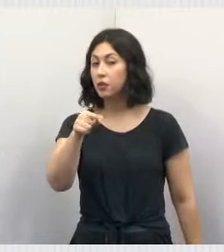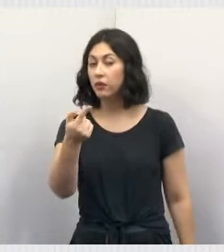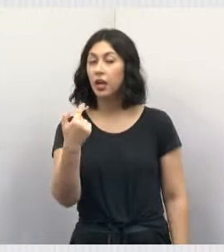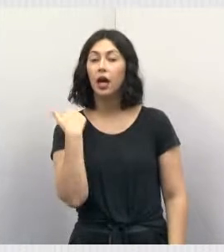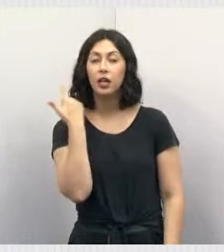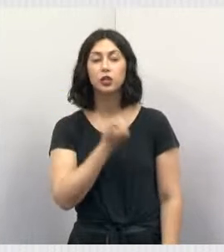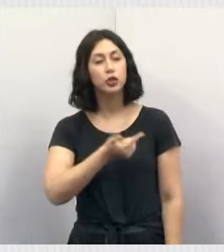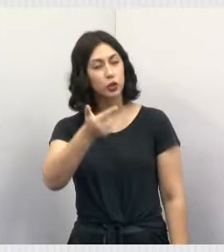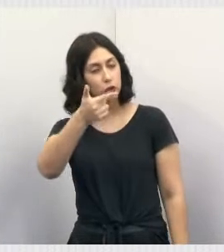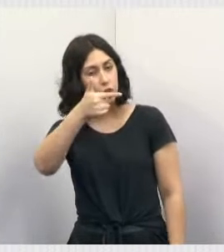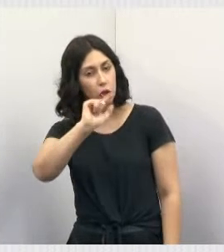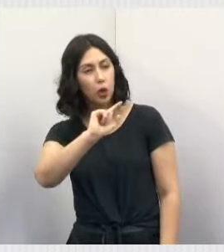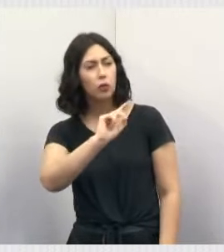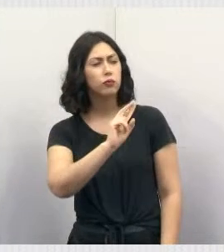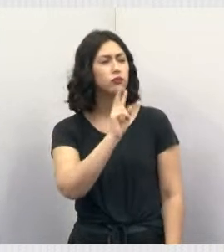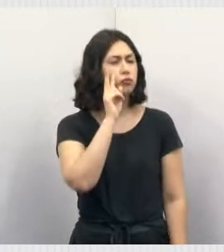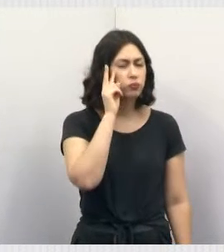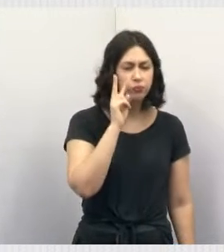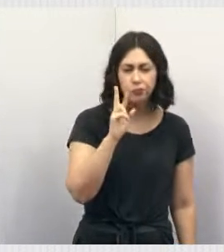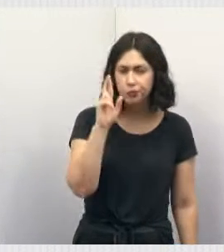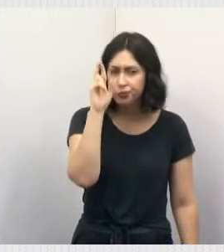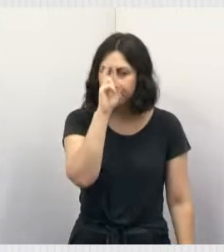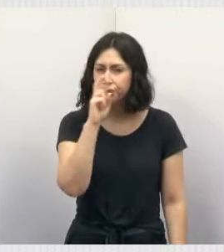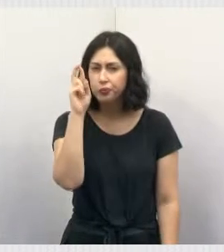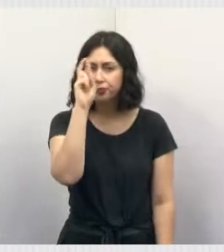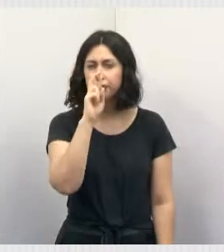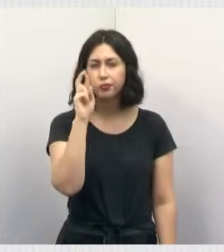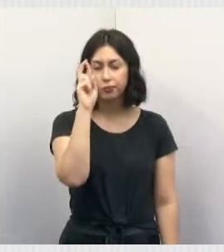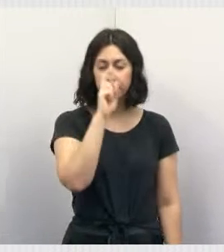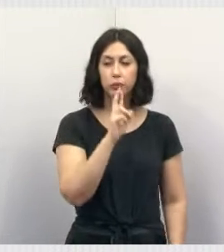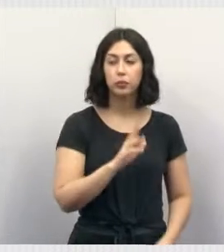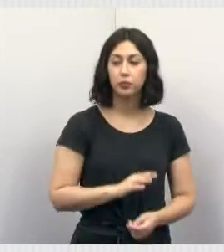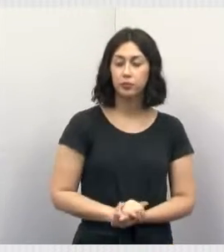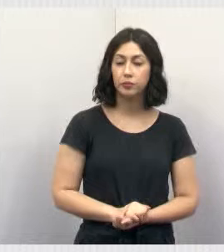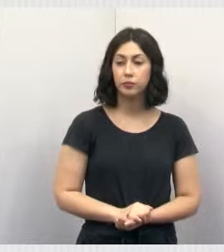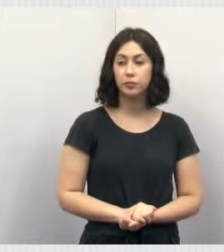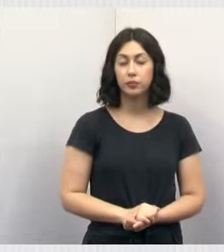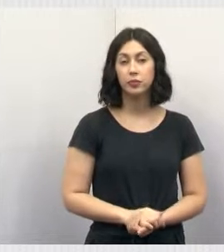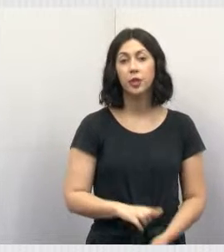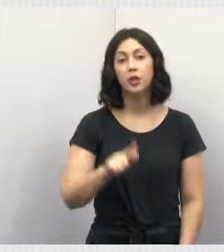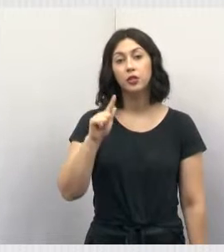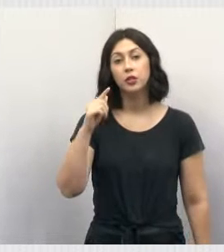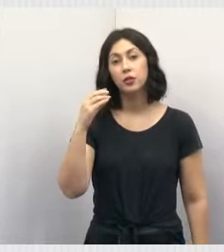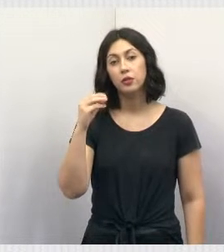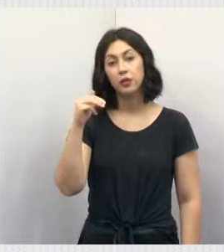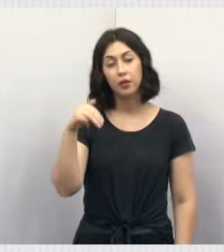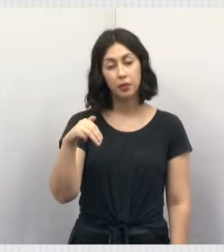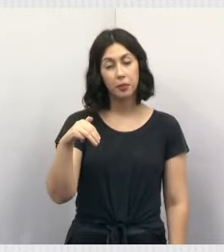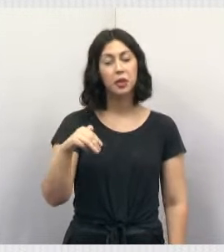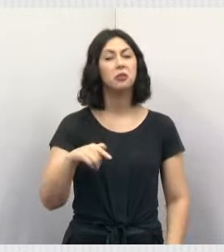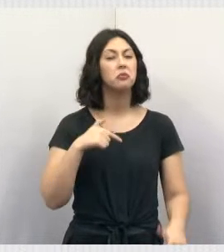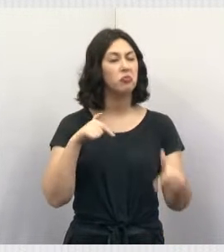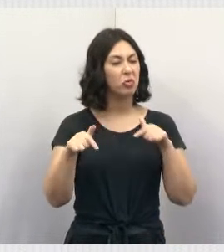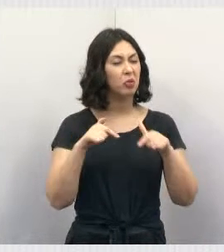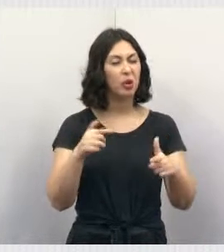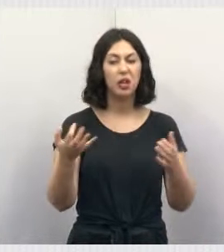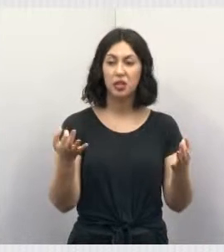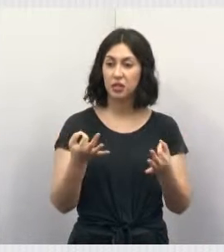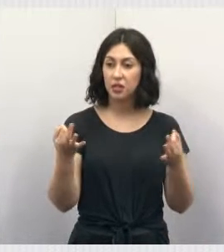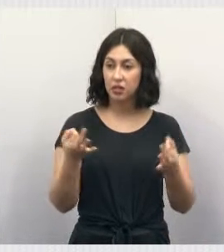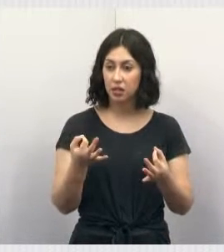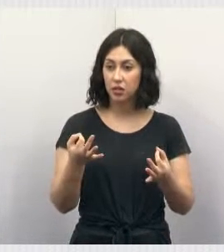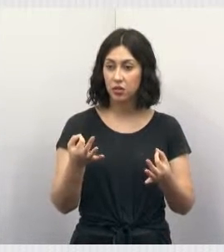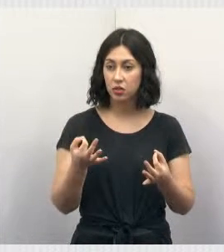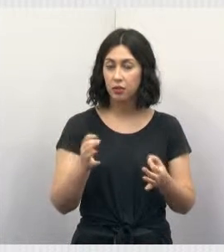estar saindo com ele novamente para estar averiguando essas denúncias. A GCM está fazendo um excelente trabalho. Eu vou abaixar aqui um